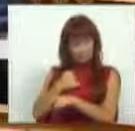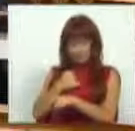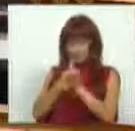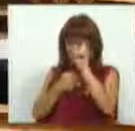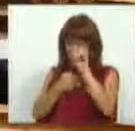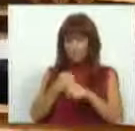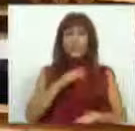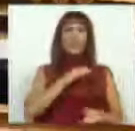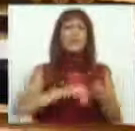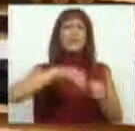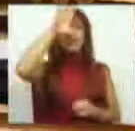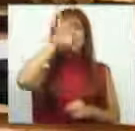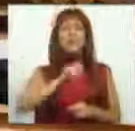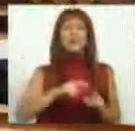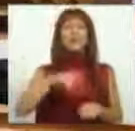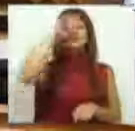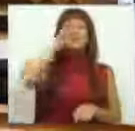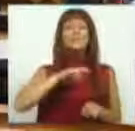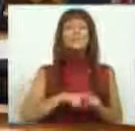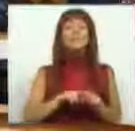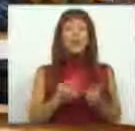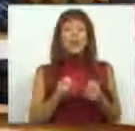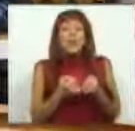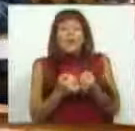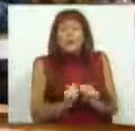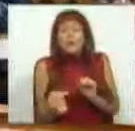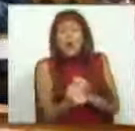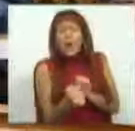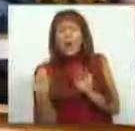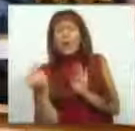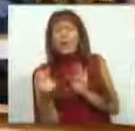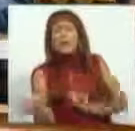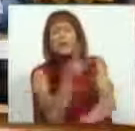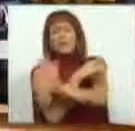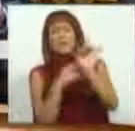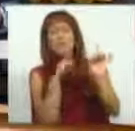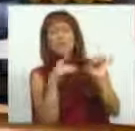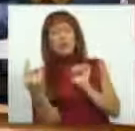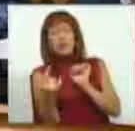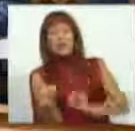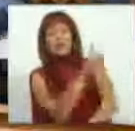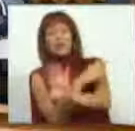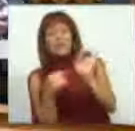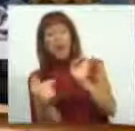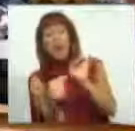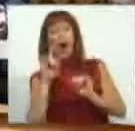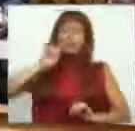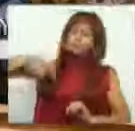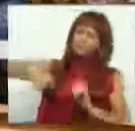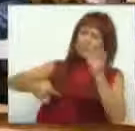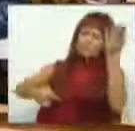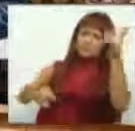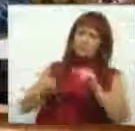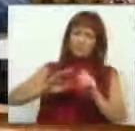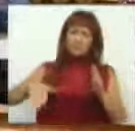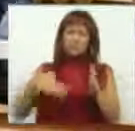É que o Sr. Secretário de Estado invocou-o, escondeu-se, atrás da Diretiva Comunitária, dizendo que a Diretiva Comunitária violava